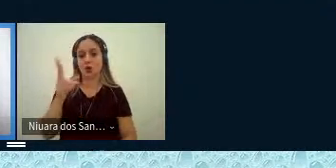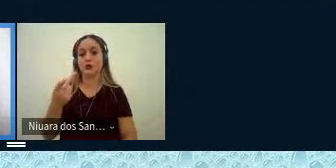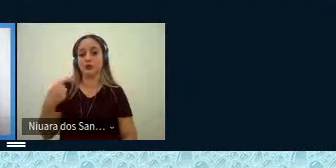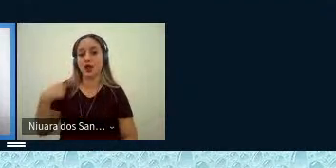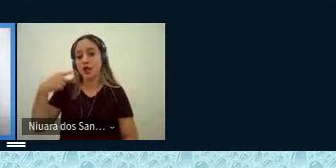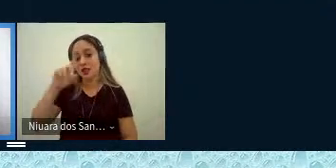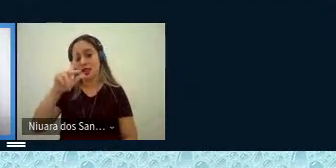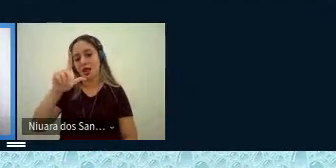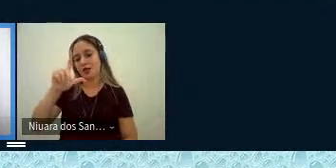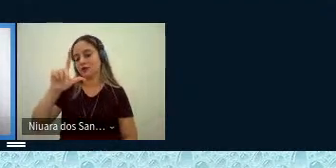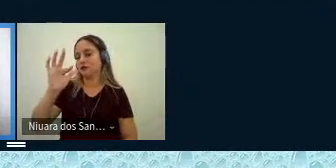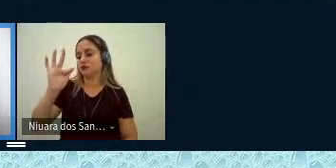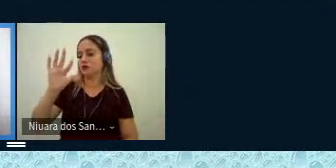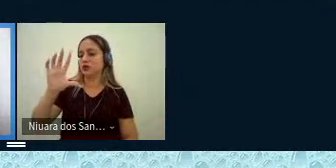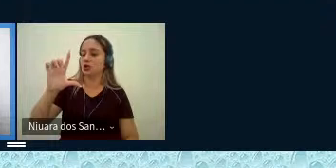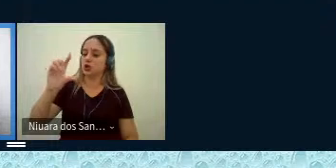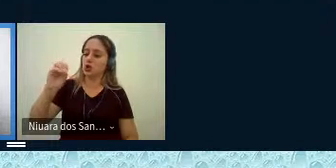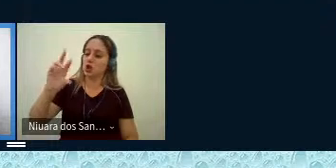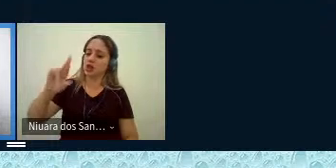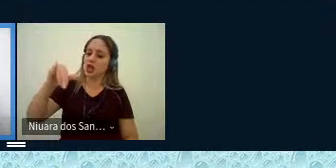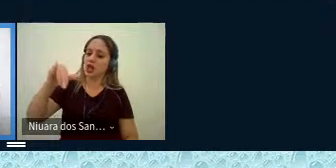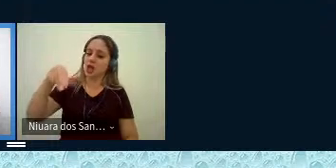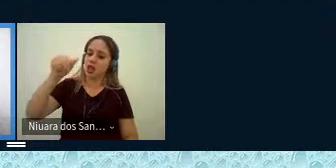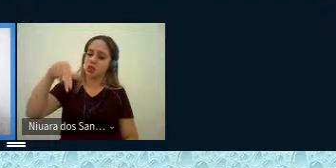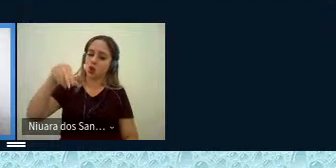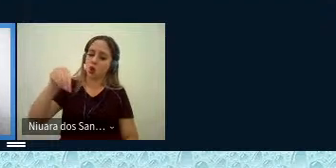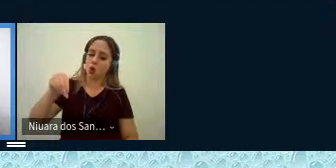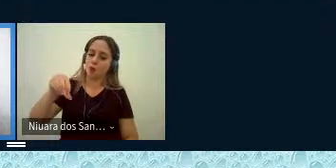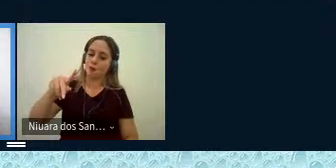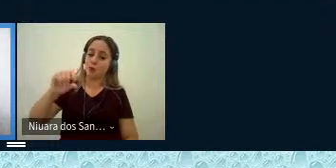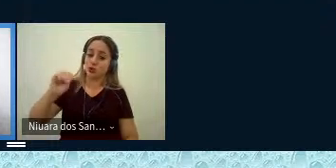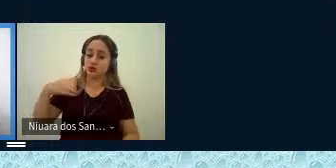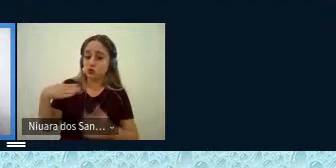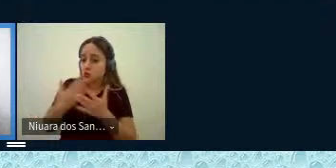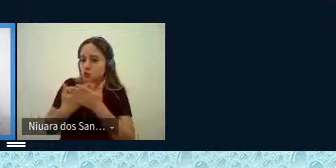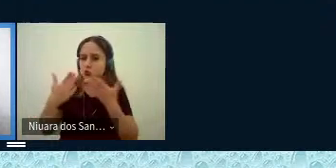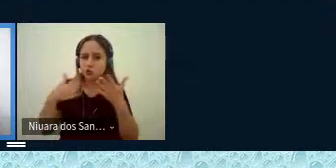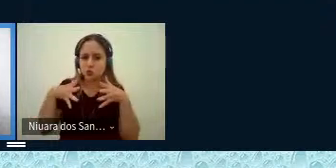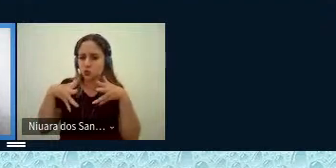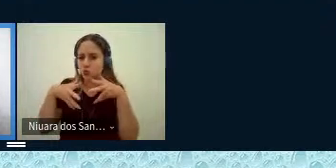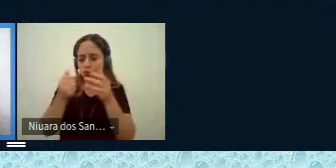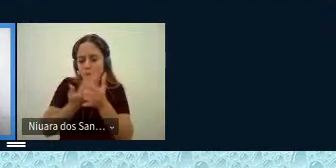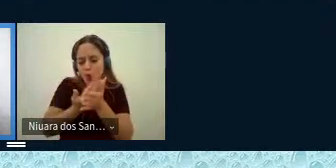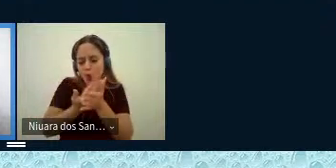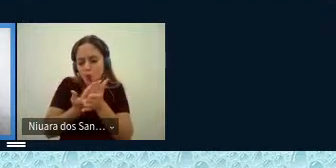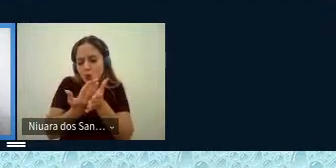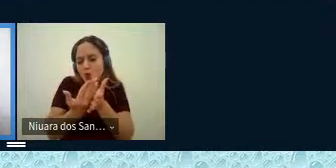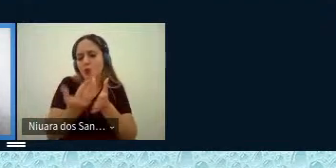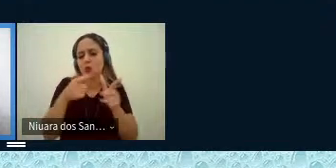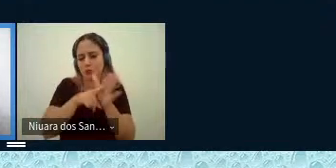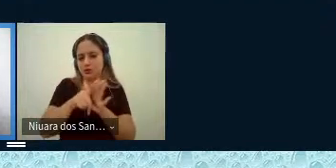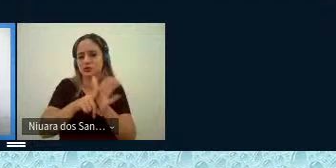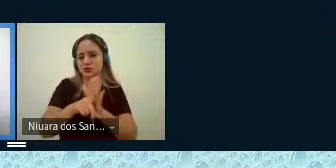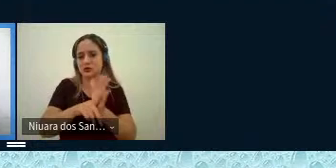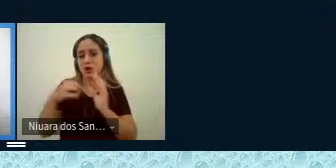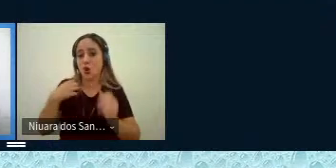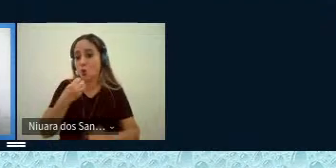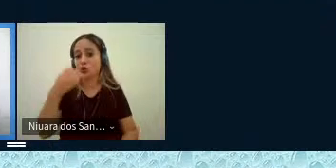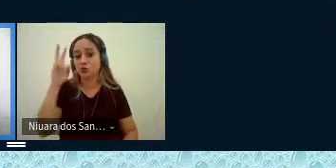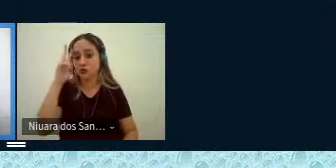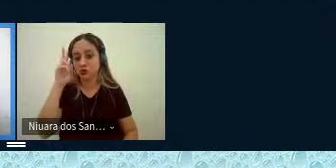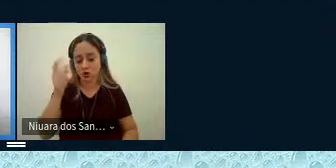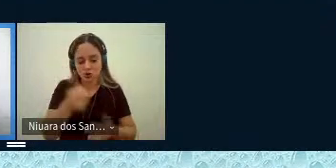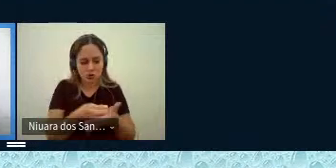Florianópolis, na UFSC mesmo, o início, tudo, todo o iniciozinho da pesquisa. Eu contei as histórias e pedi para que os ouvintes